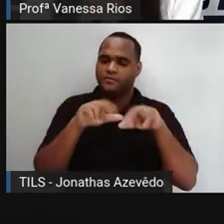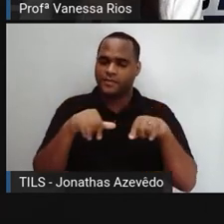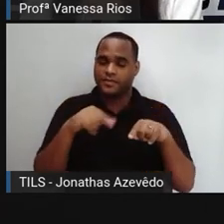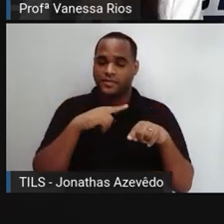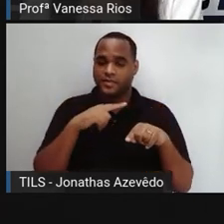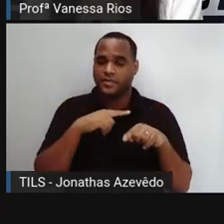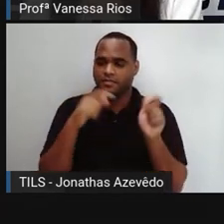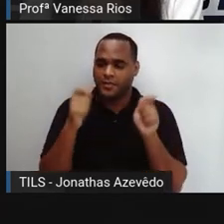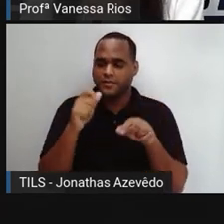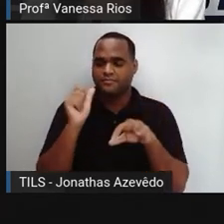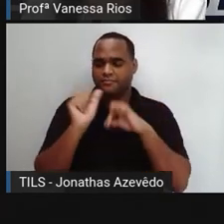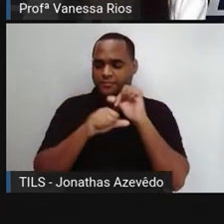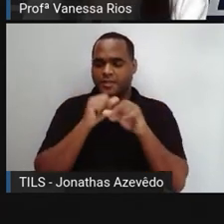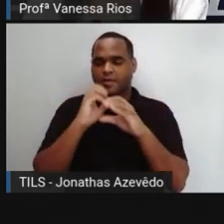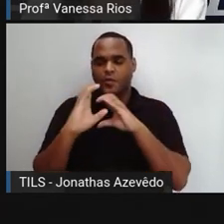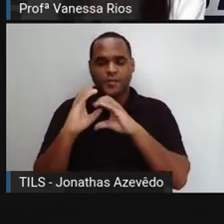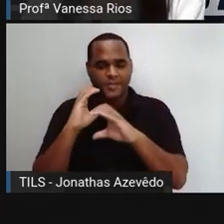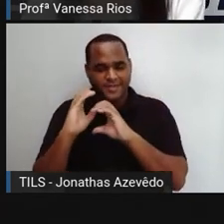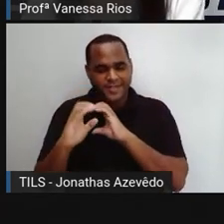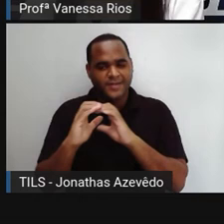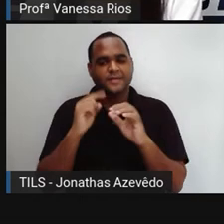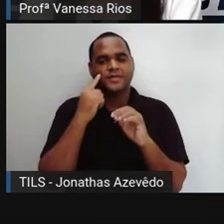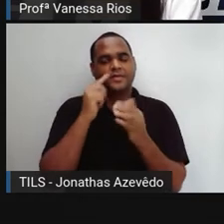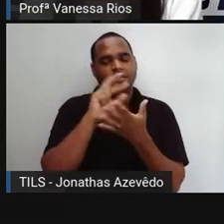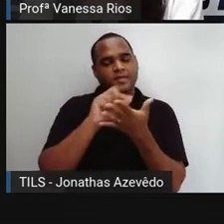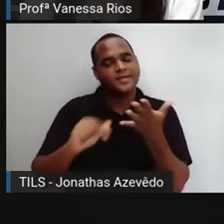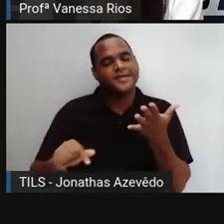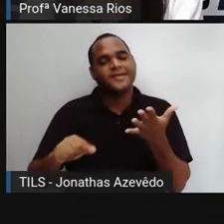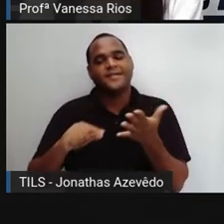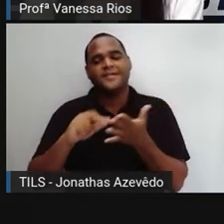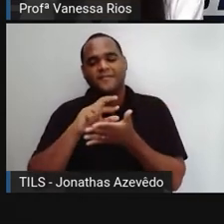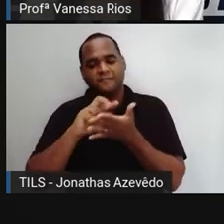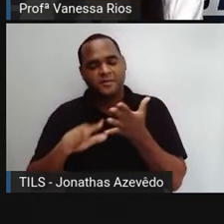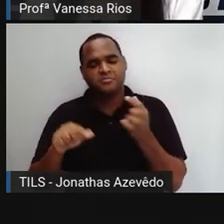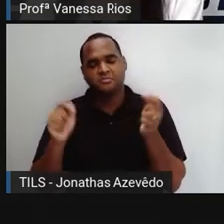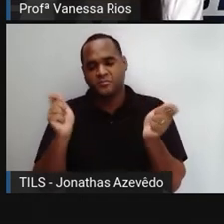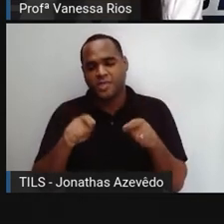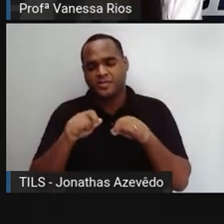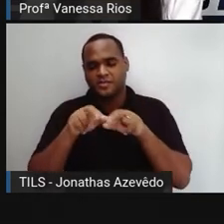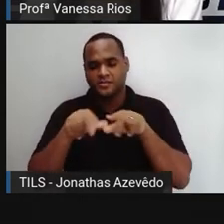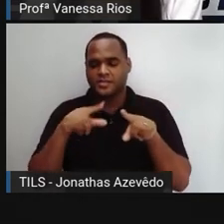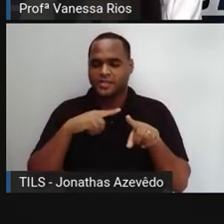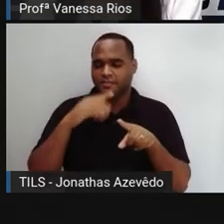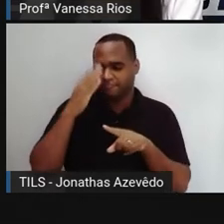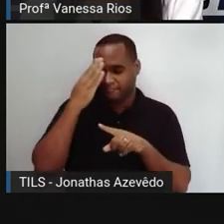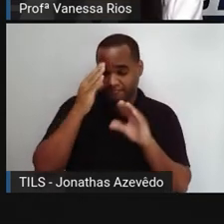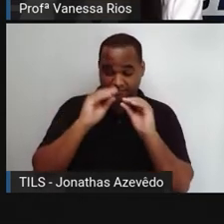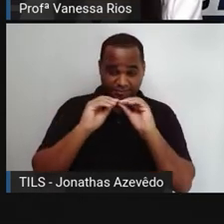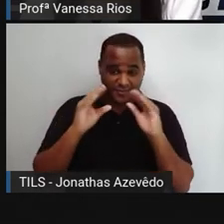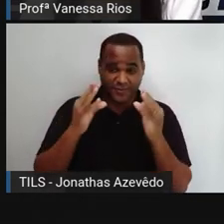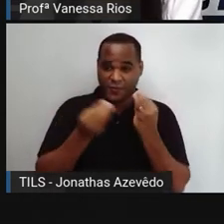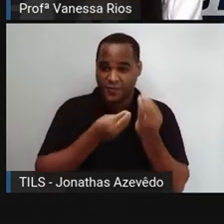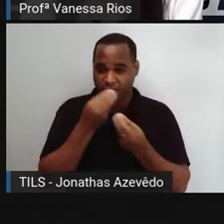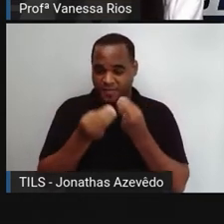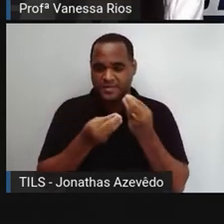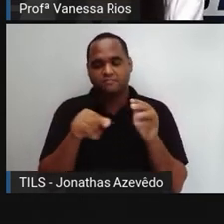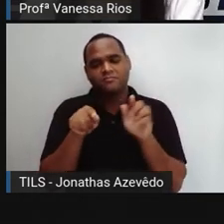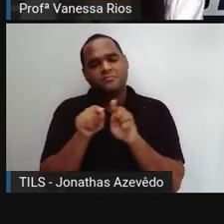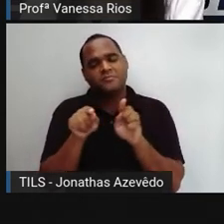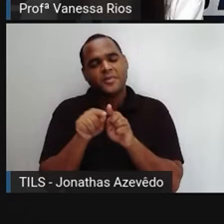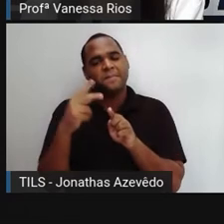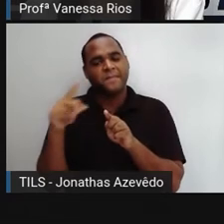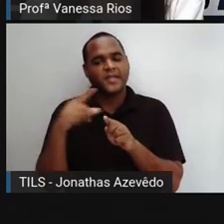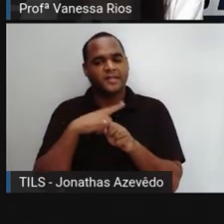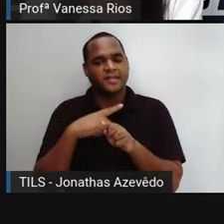proporcionamos comunicação, revelando milhares de possibilidades de interpretações, mesmo sendo sobre um